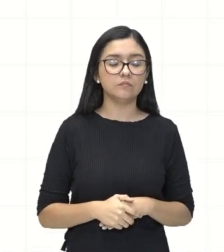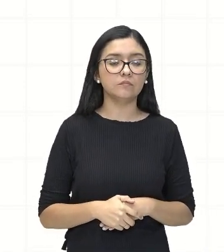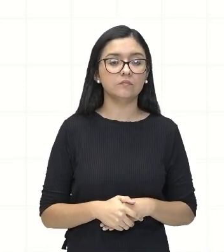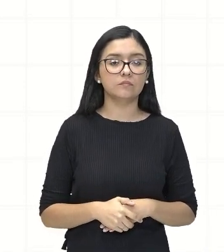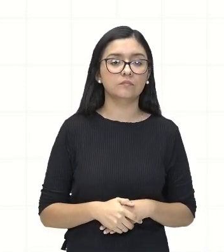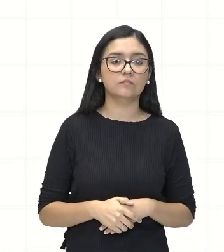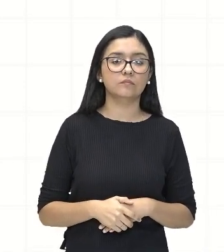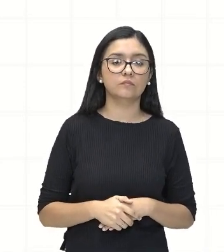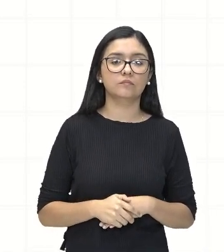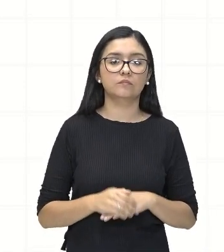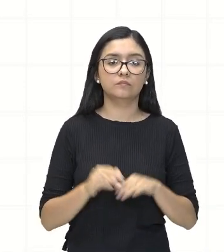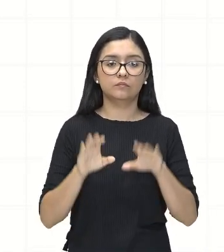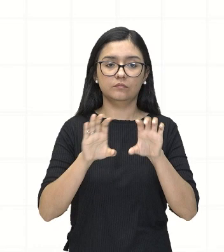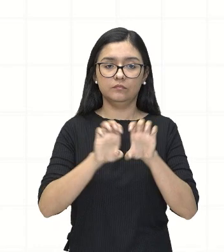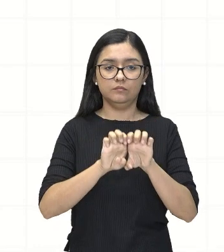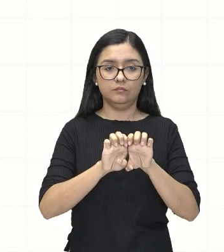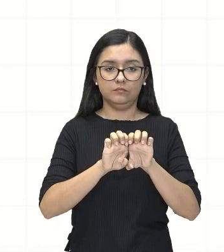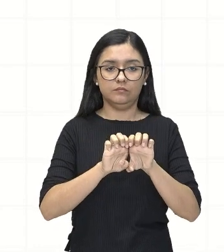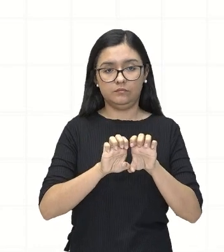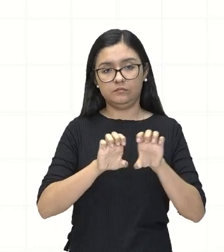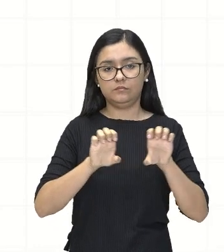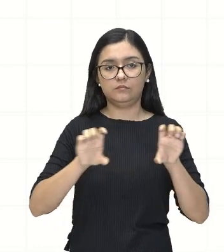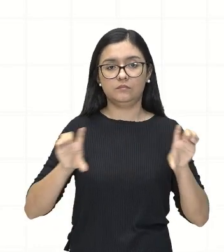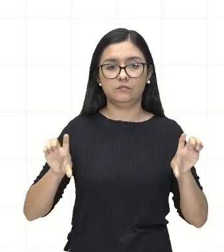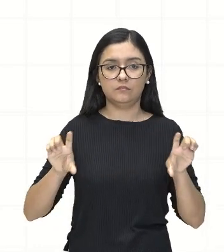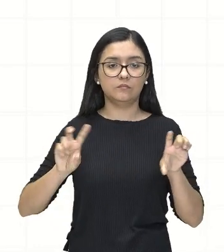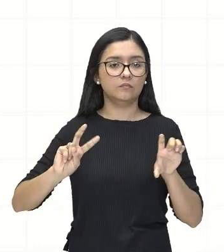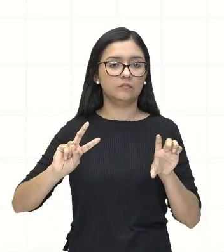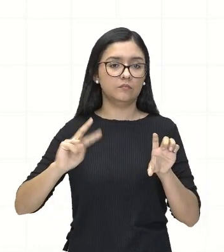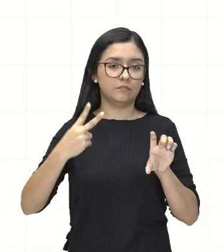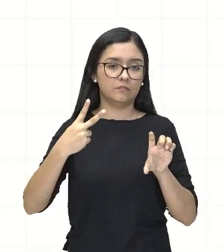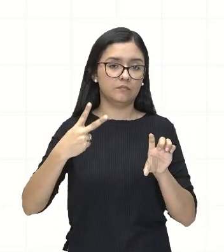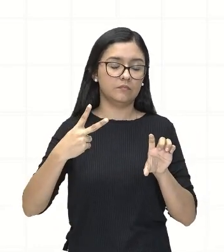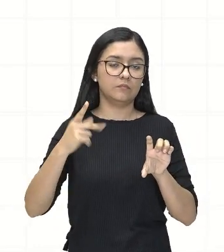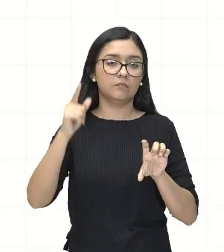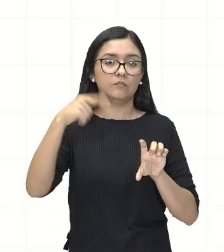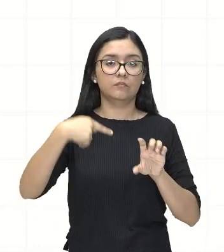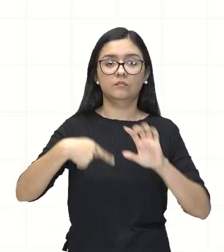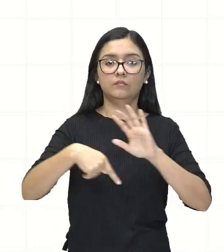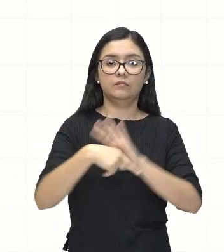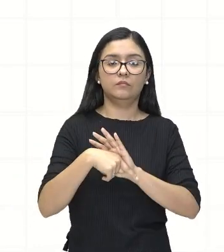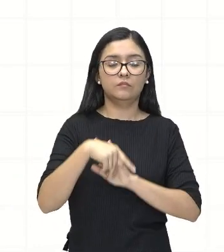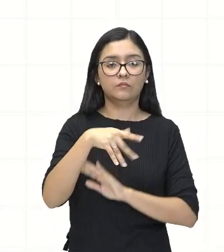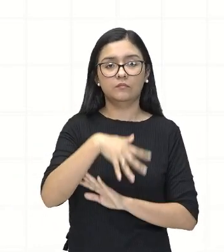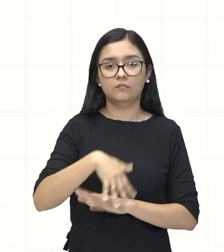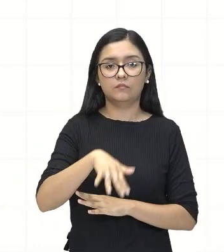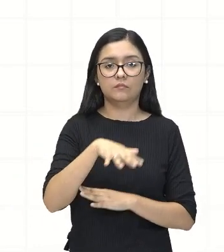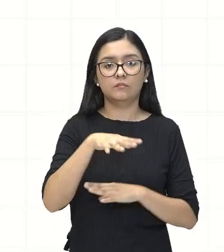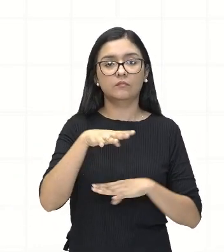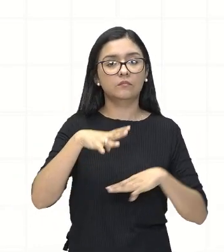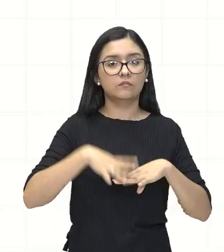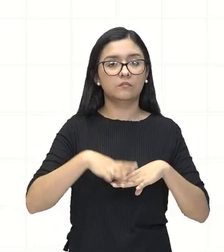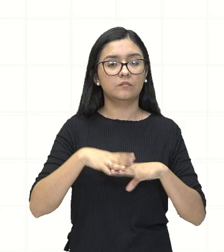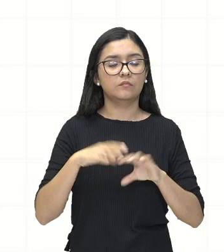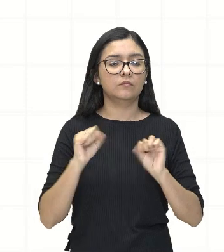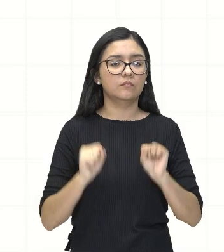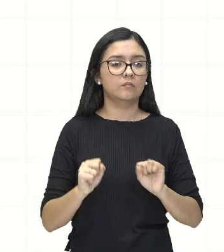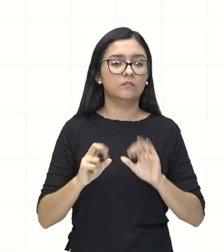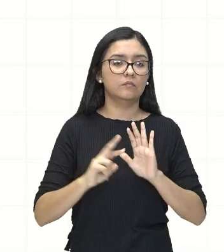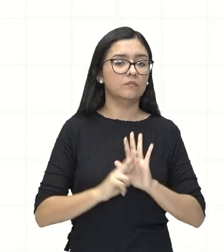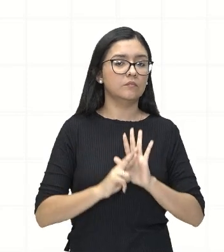A equação polinomial do segundo grau ou equação quadrática é uma expressão matemática que pode ser representada na forma geral.